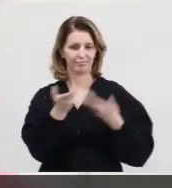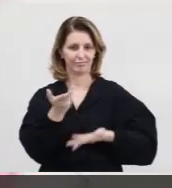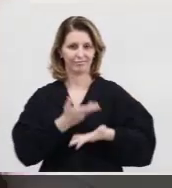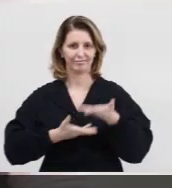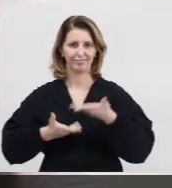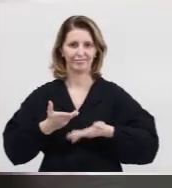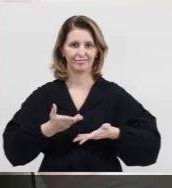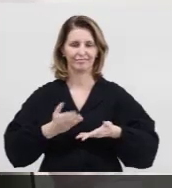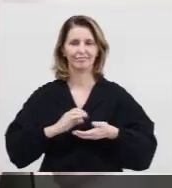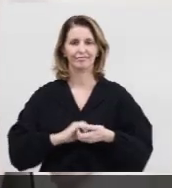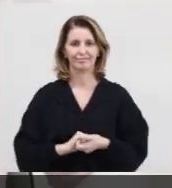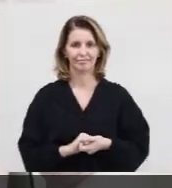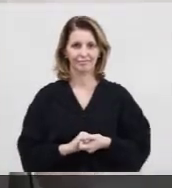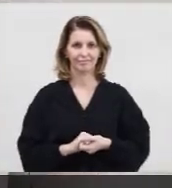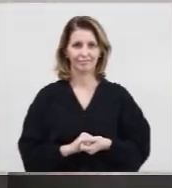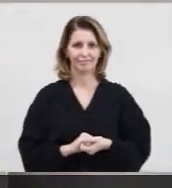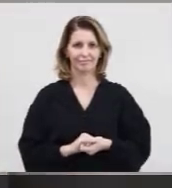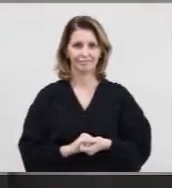Compartilhada.